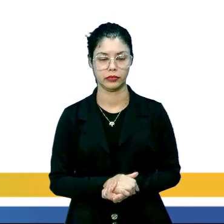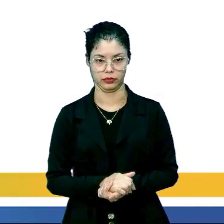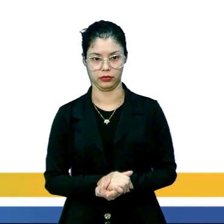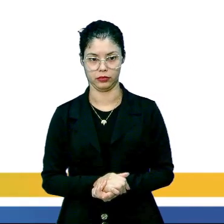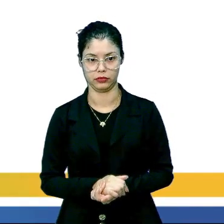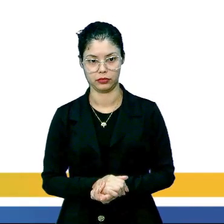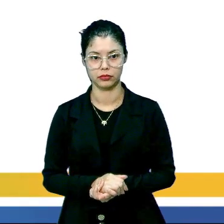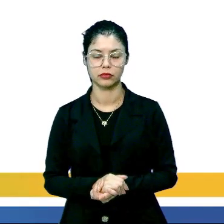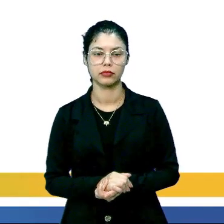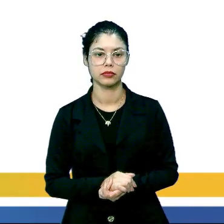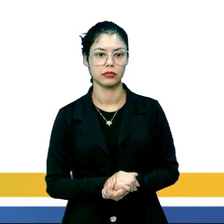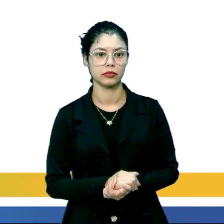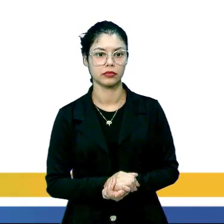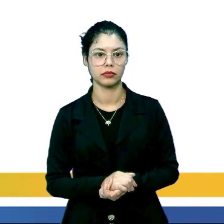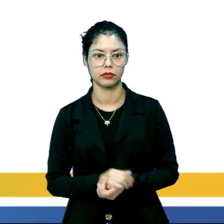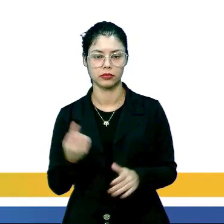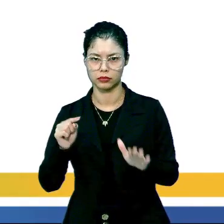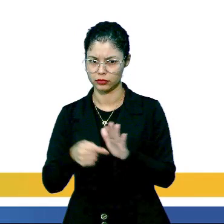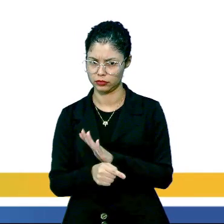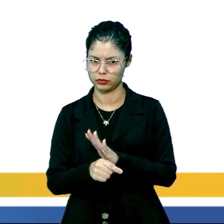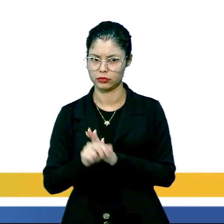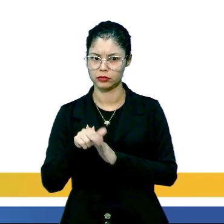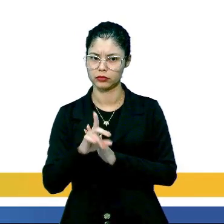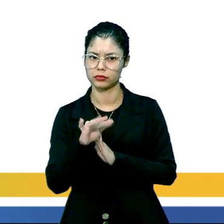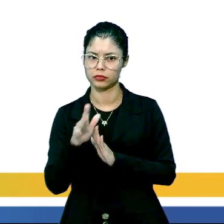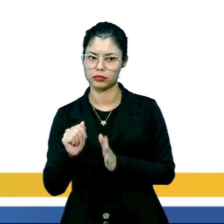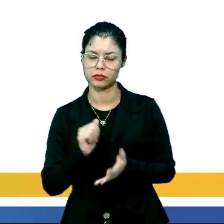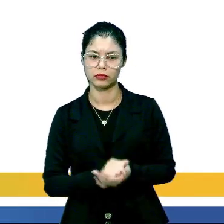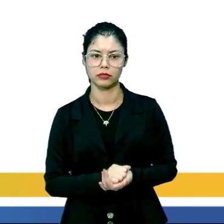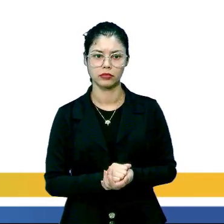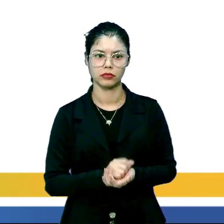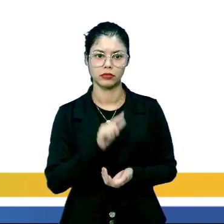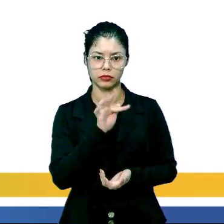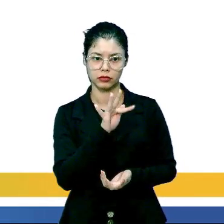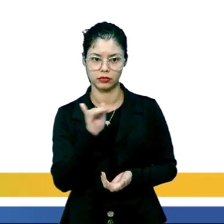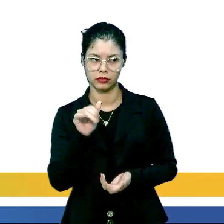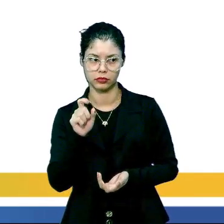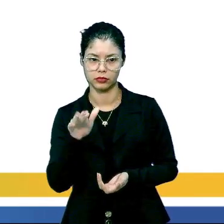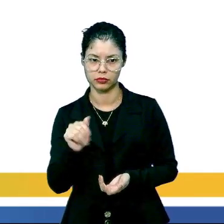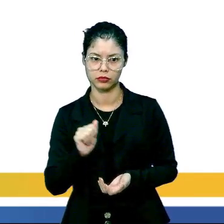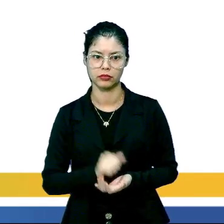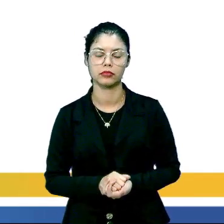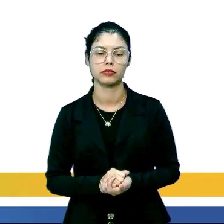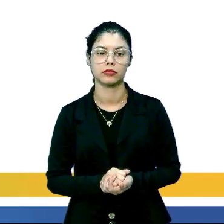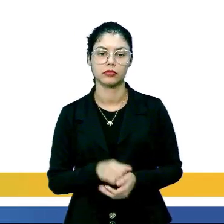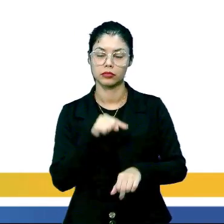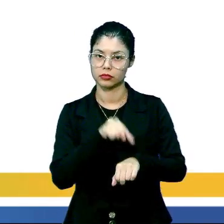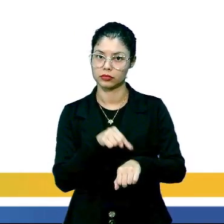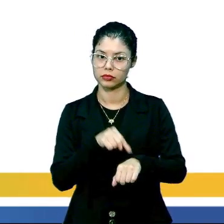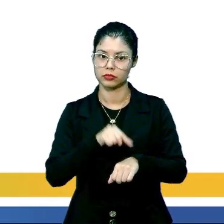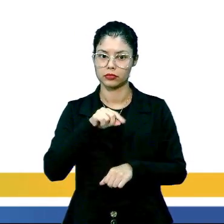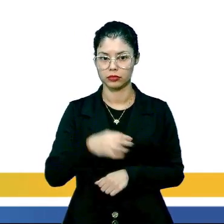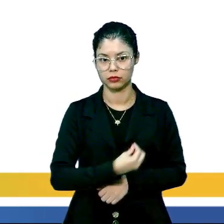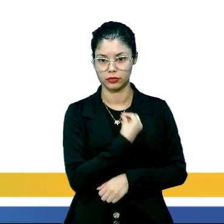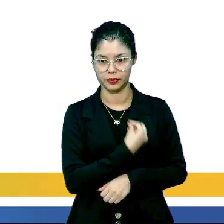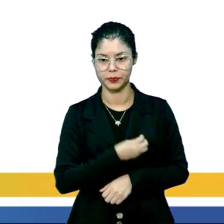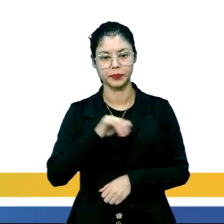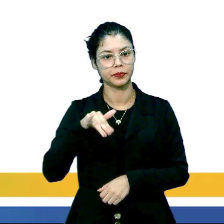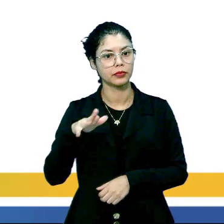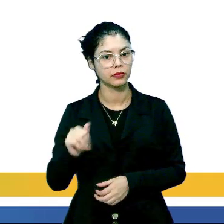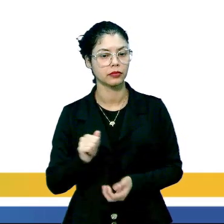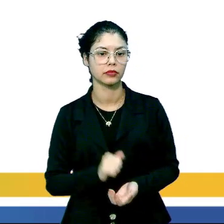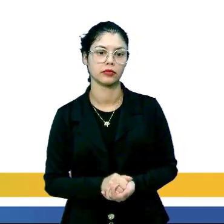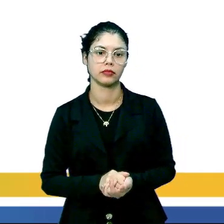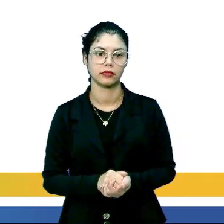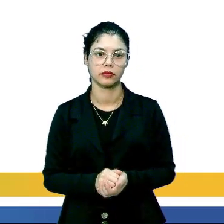a letra A diz o seguinte, fusão nuclear, a letra B, fissão nuclear, letra C, tempo de meia